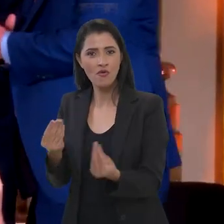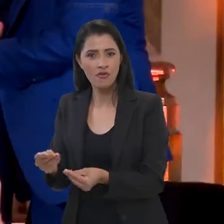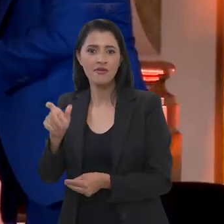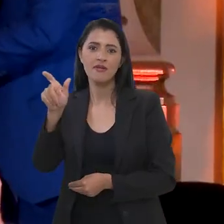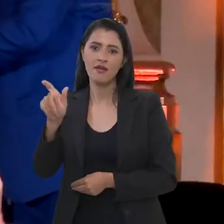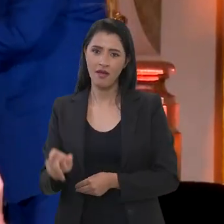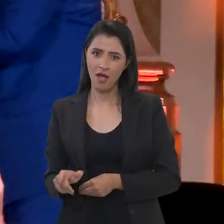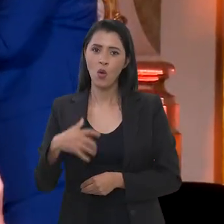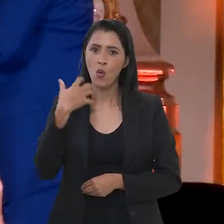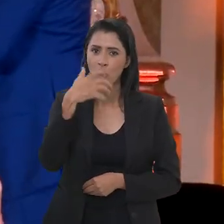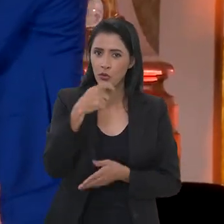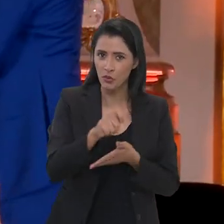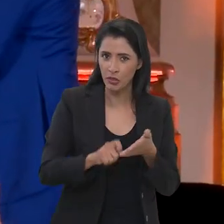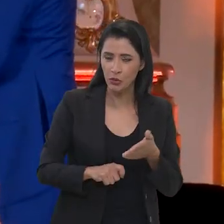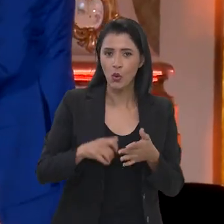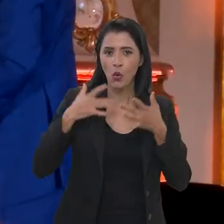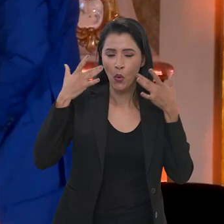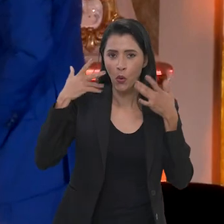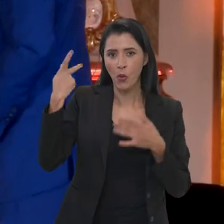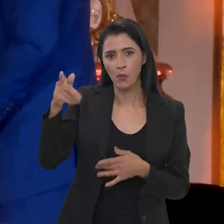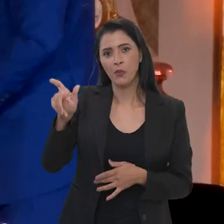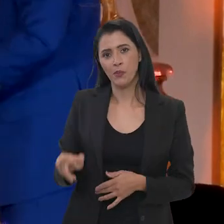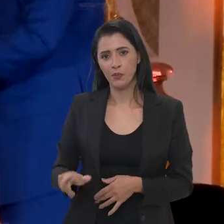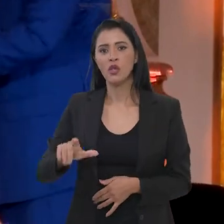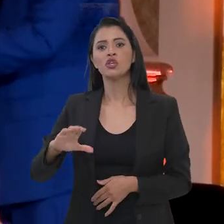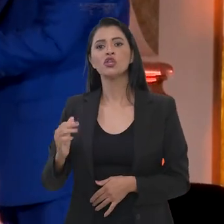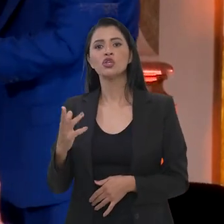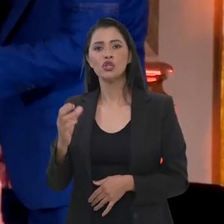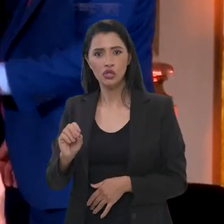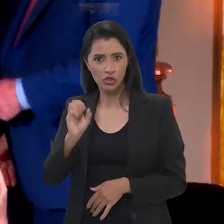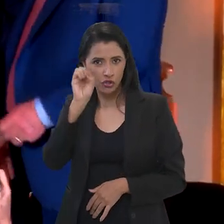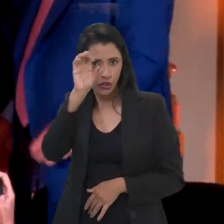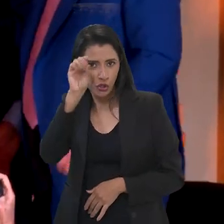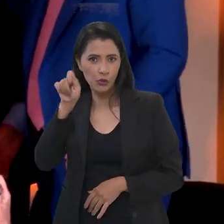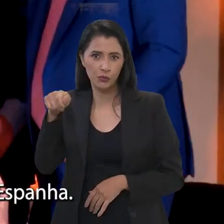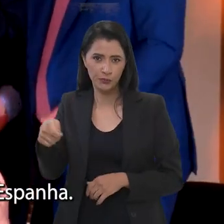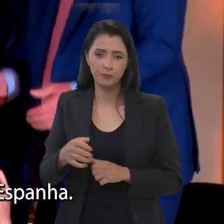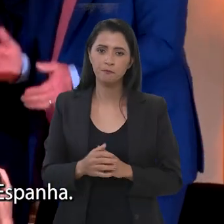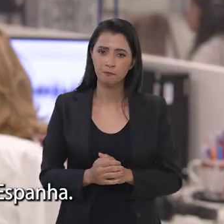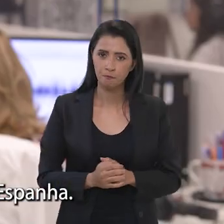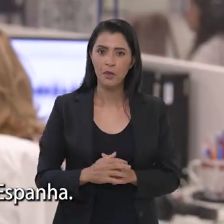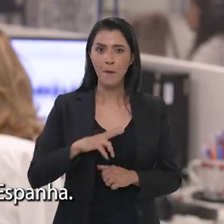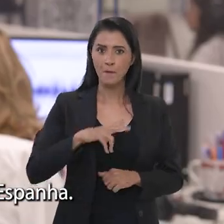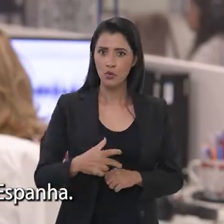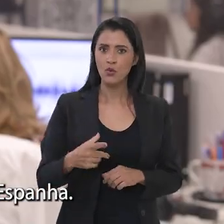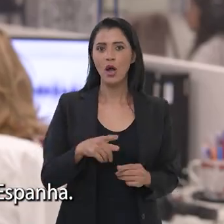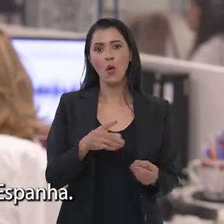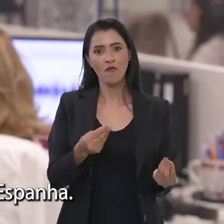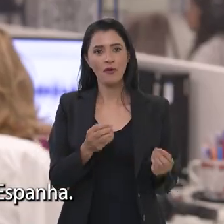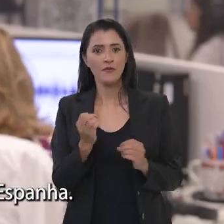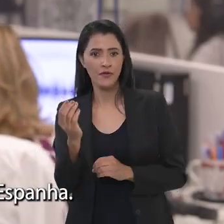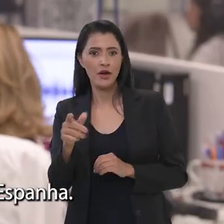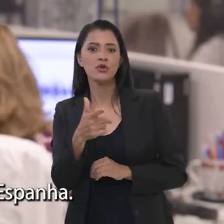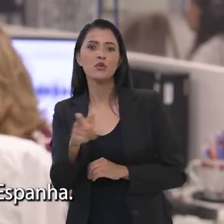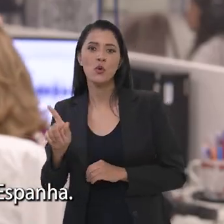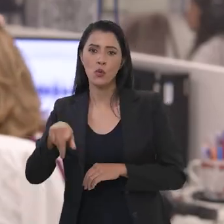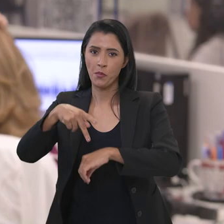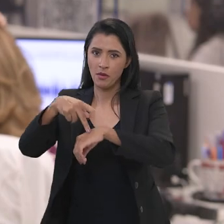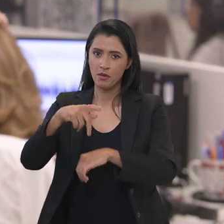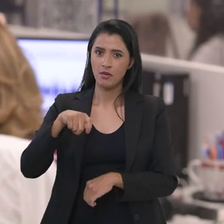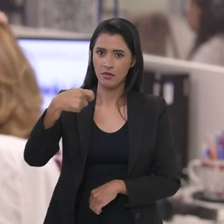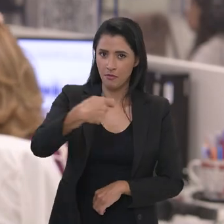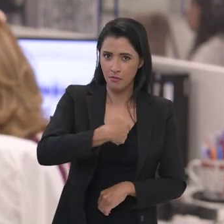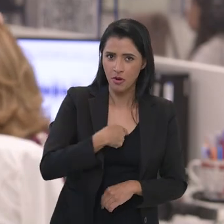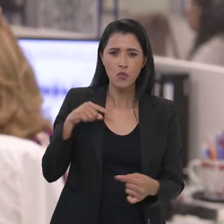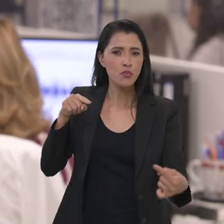Camões ao compositor, escritor e dramaturgo Chico Buarque. De Portugal, a comitiva brasileira segue para a Espanha.